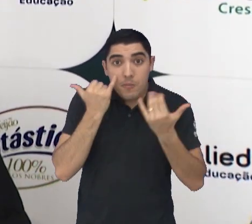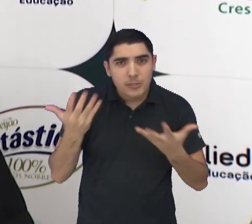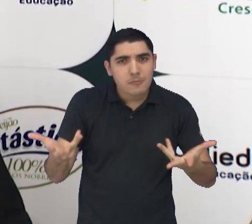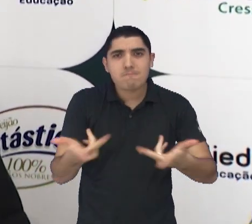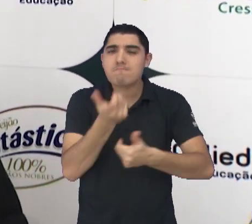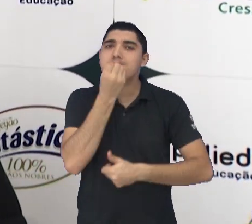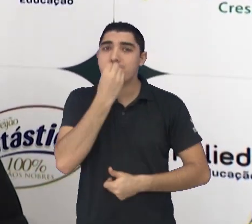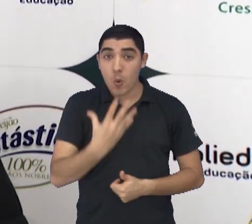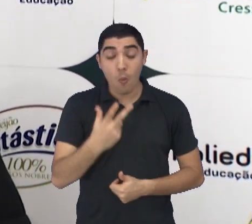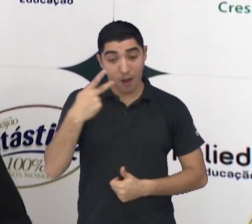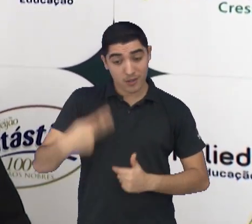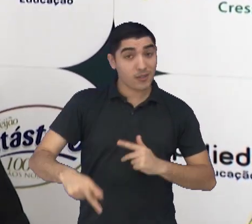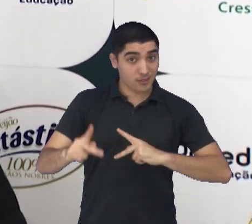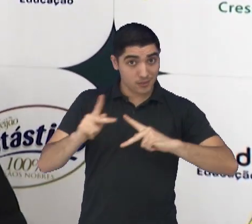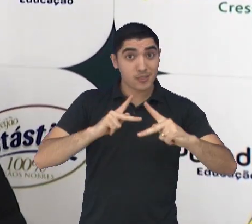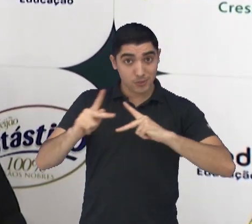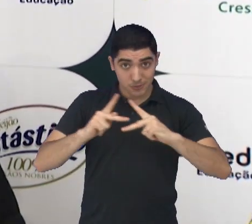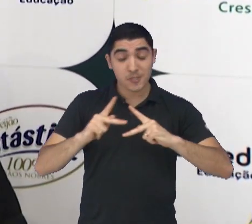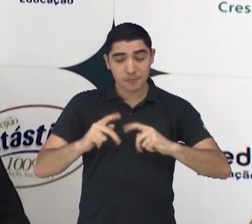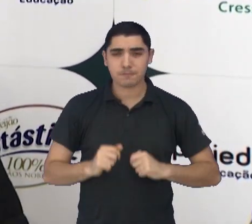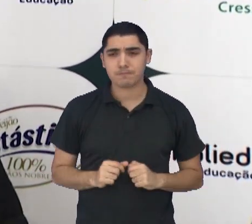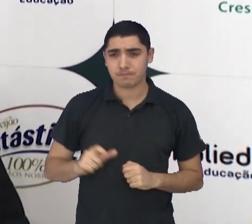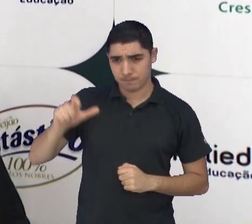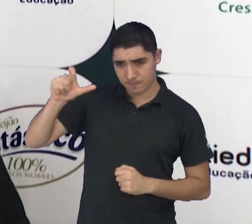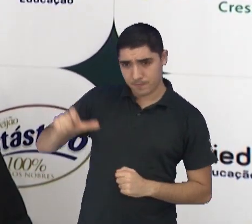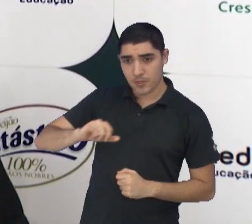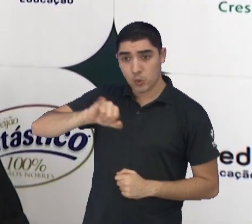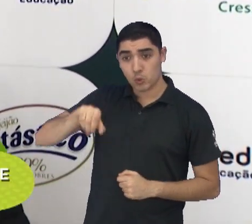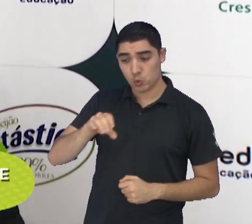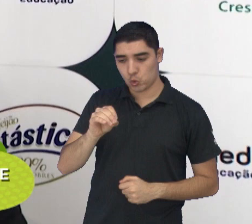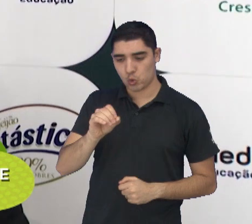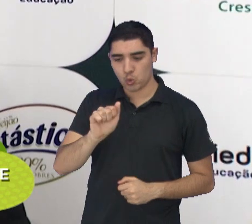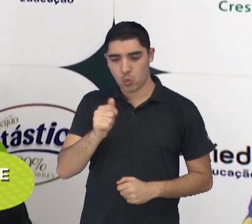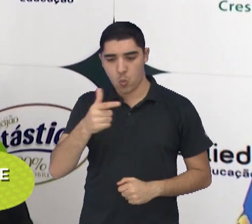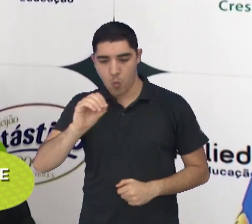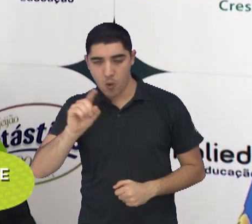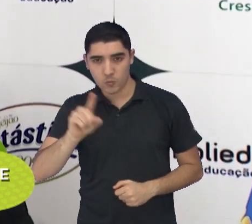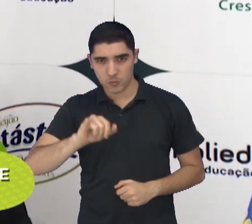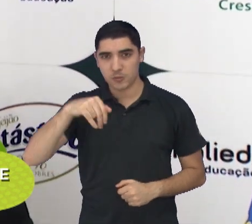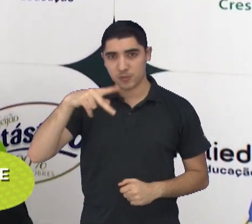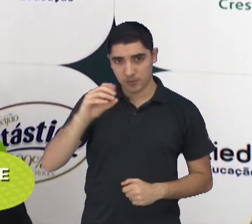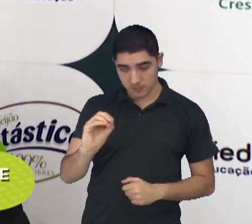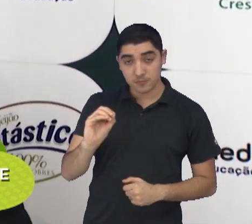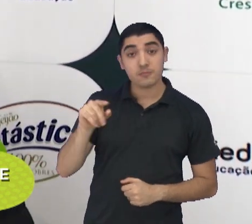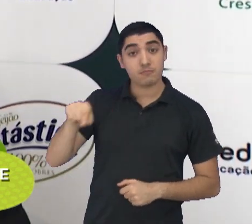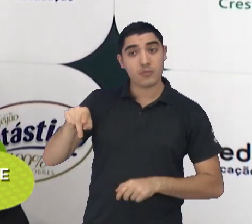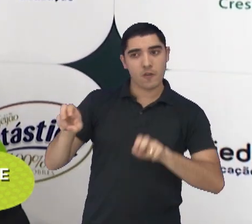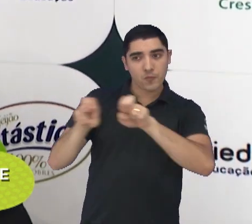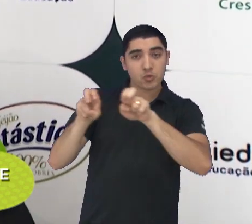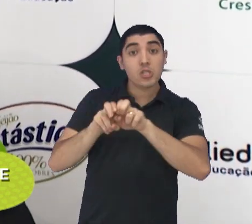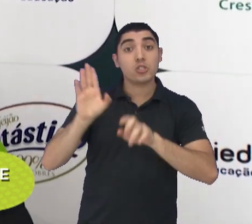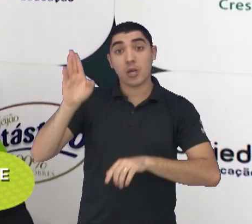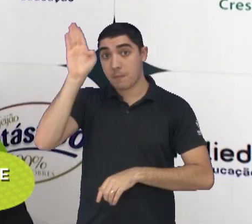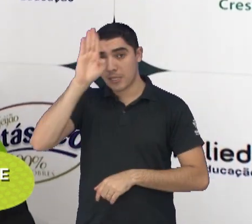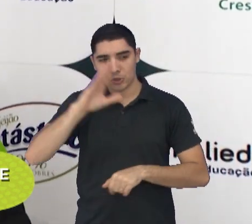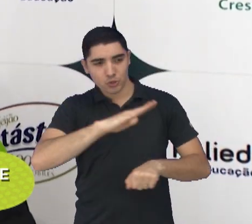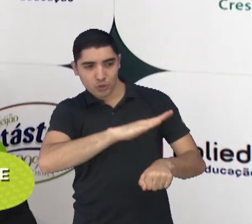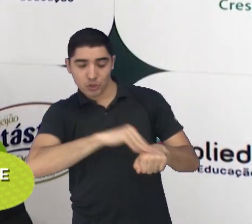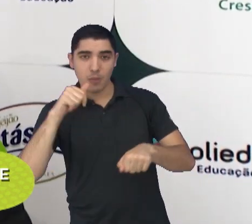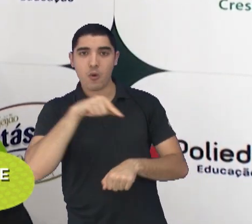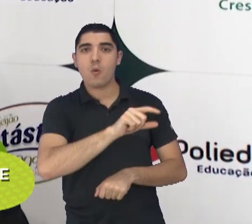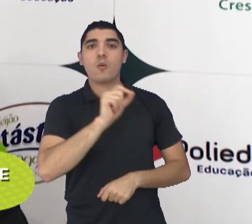o esporte da cidade. O Ala Joãozinho do São José Futsal foi convocado para representar a